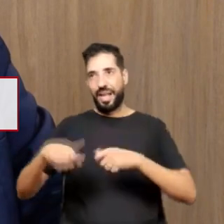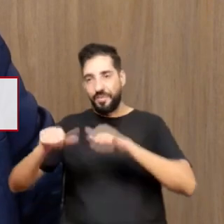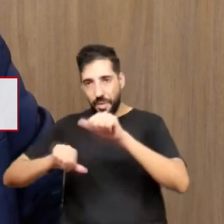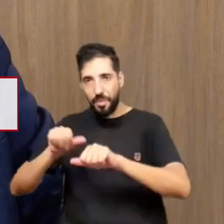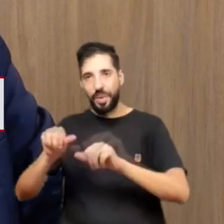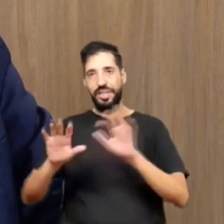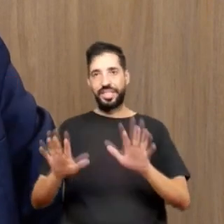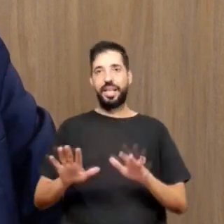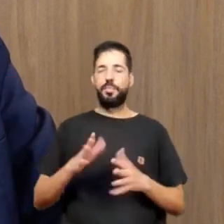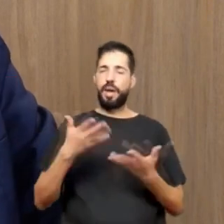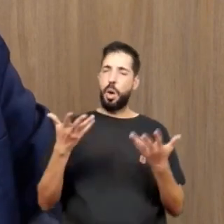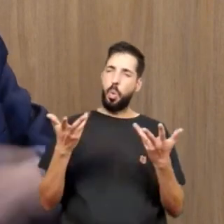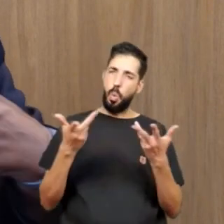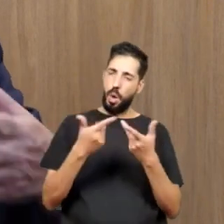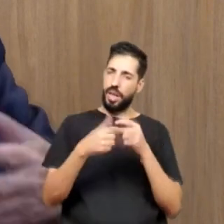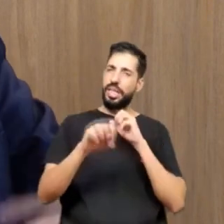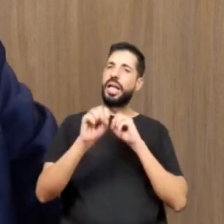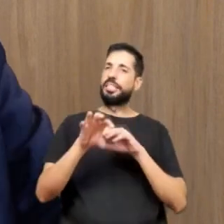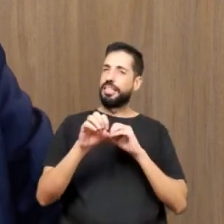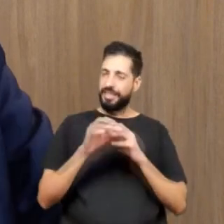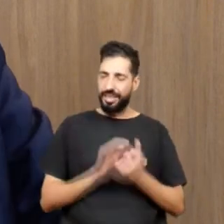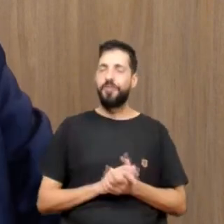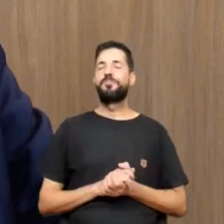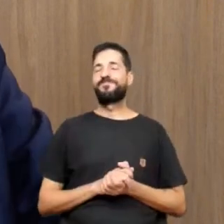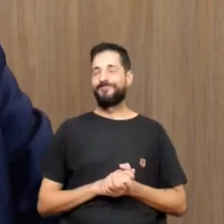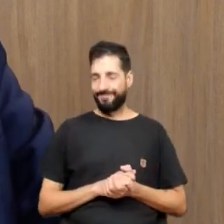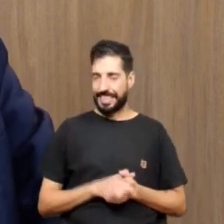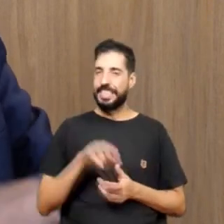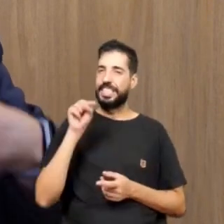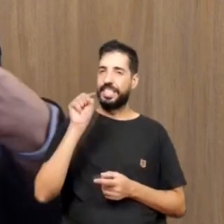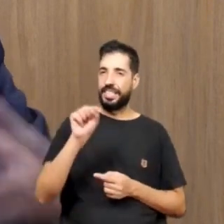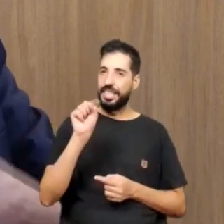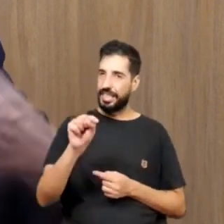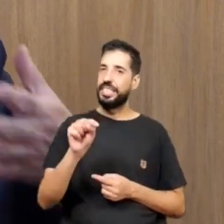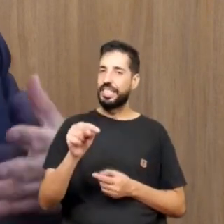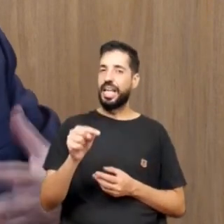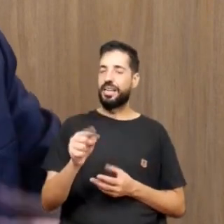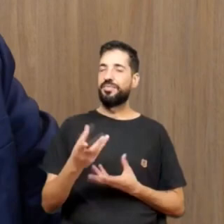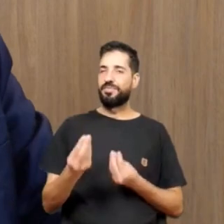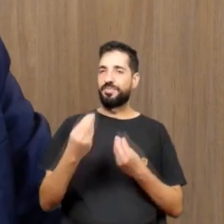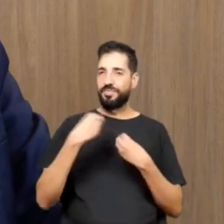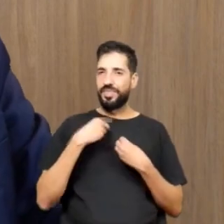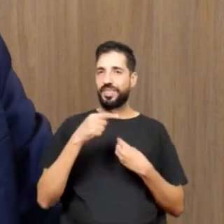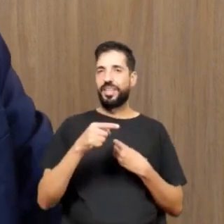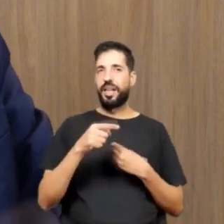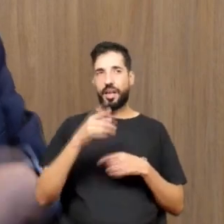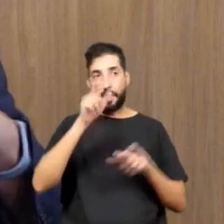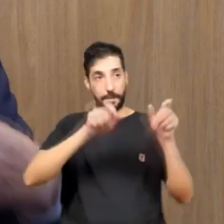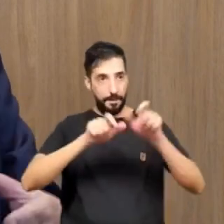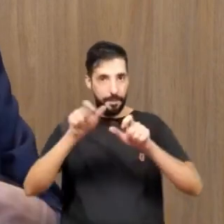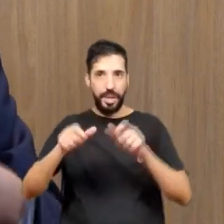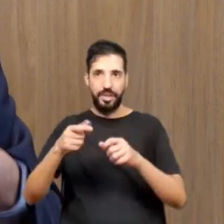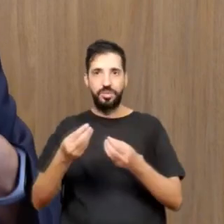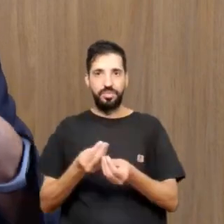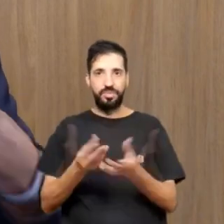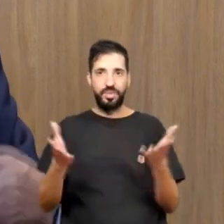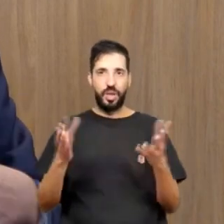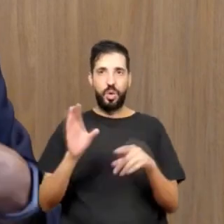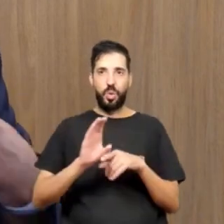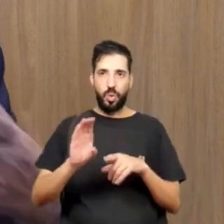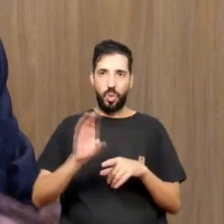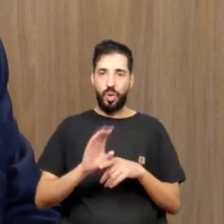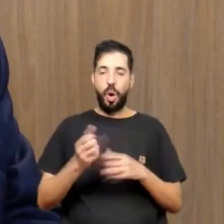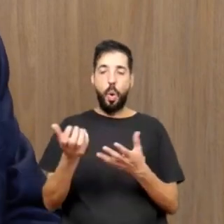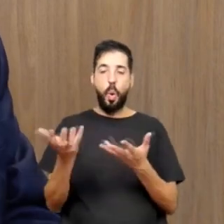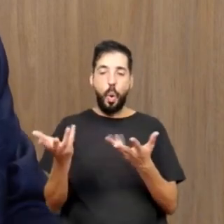das aulas. Eu acho que isso que acabou fixando o Jumar, esse pessoal nesse curso. As qualidades das aulas